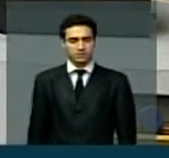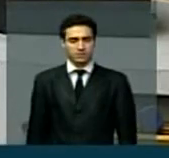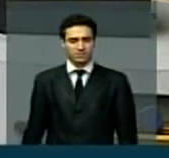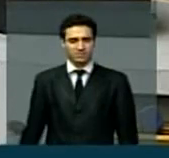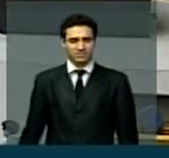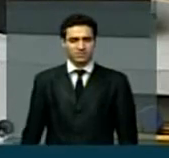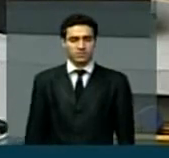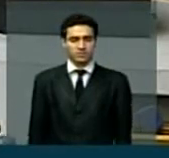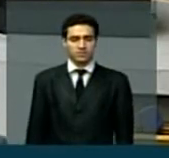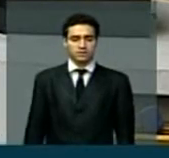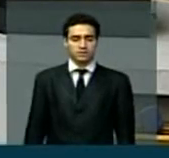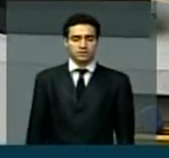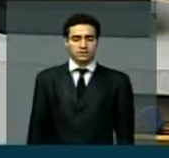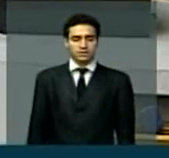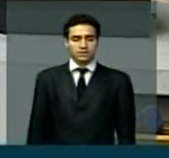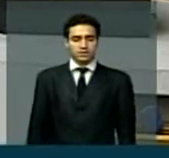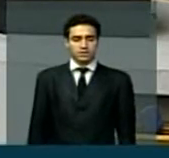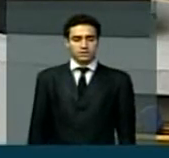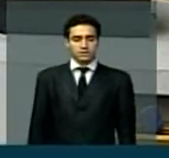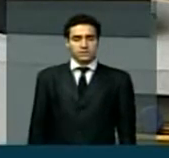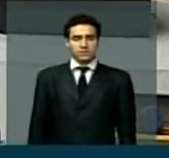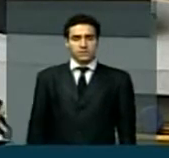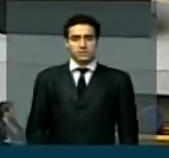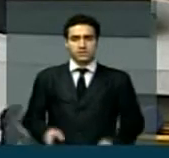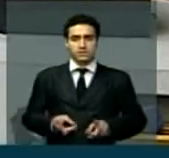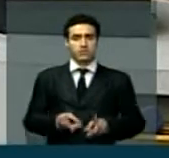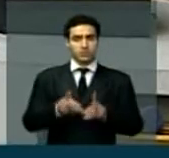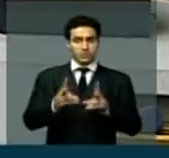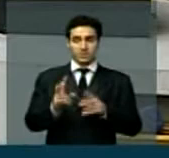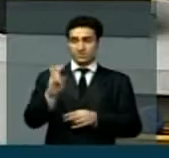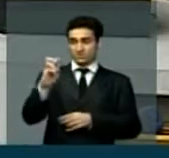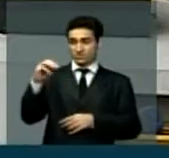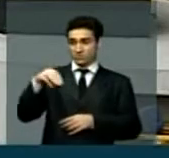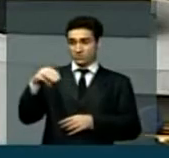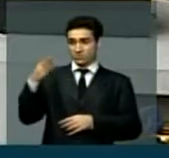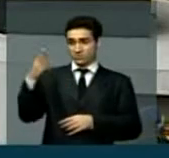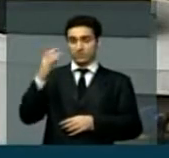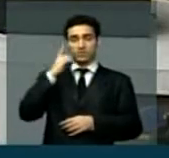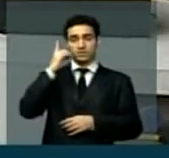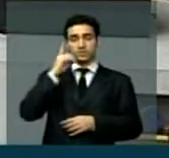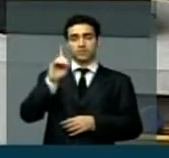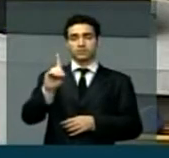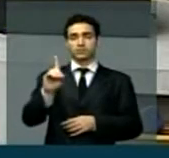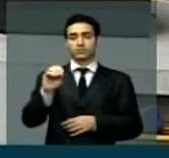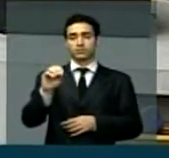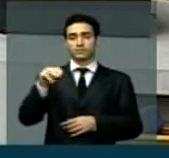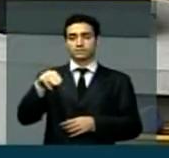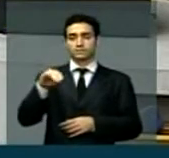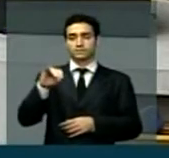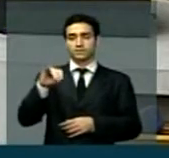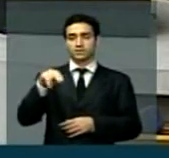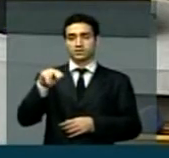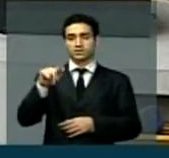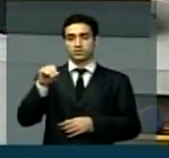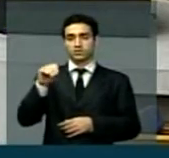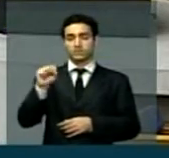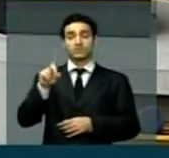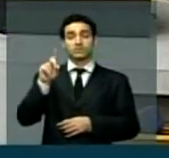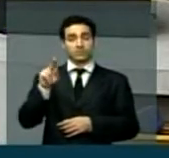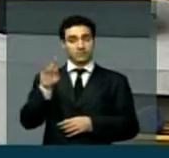Dando seguimento, para usar seus cinco minutos, o deputado Domingos Dutra, PT do Maranhão.